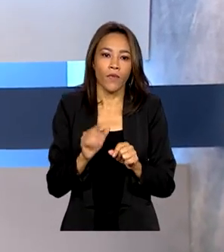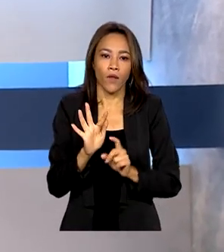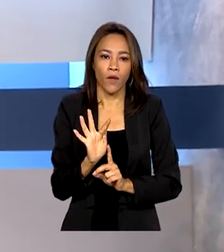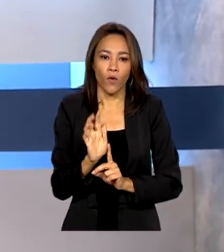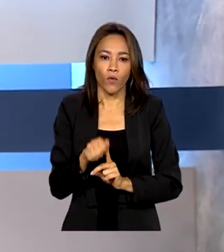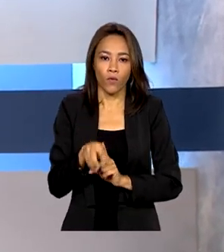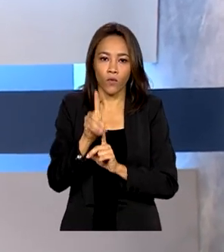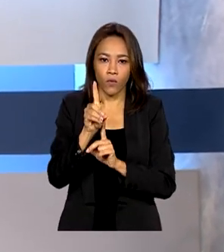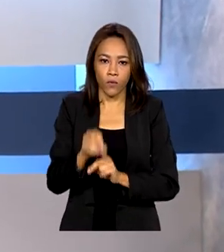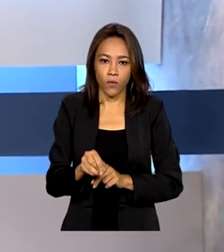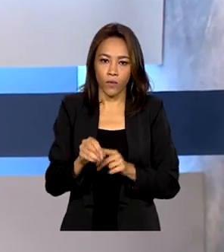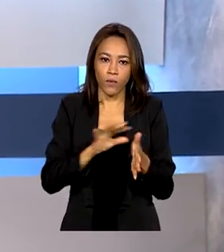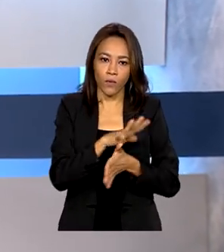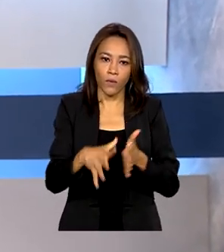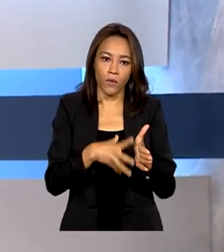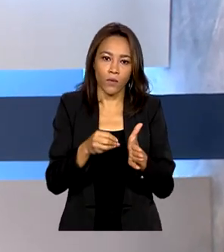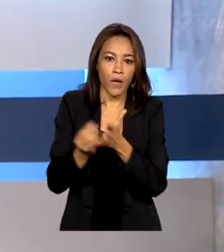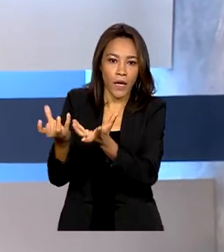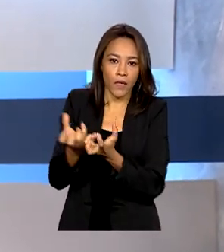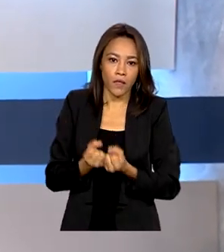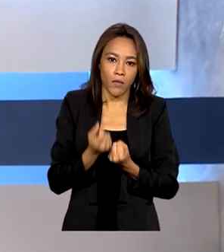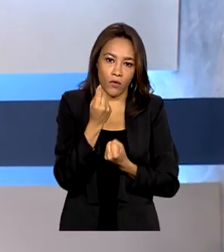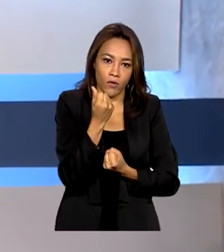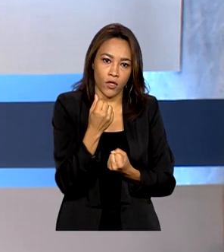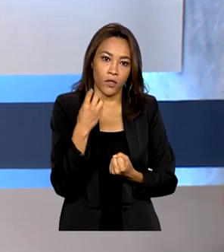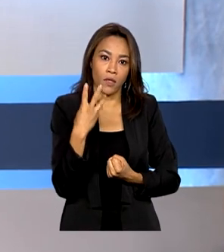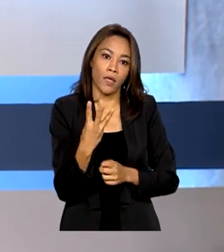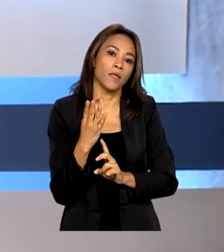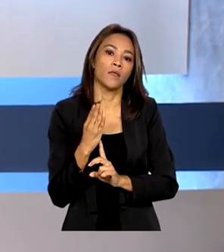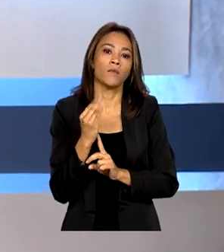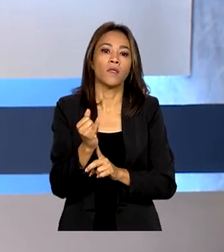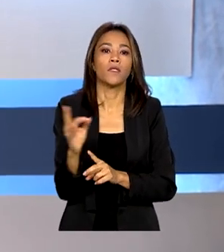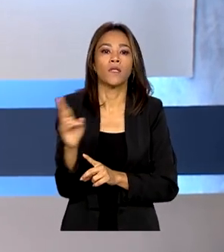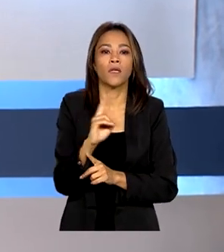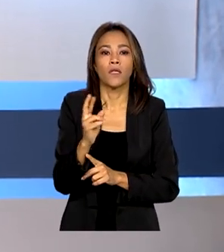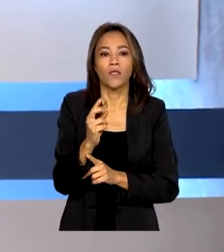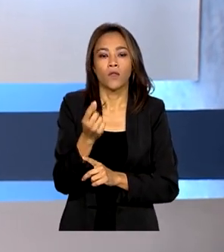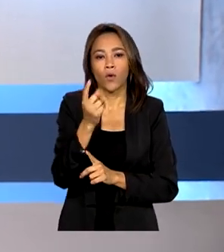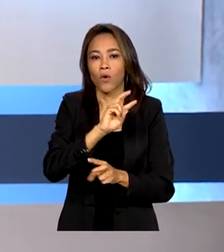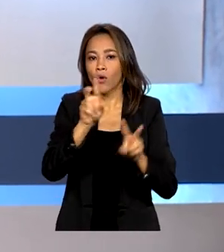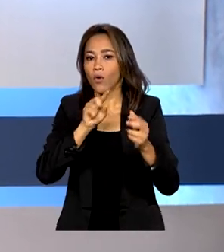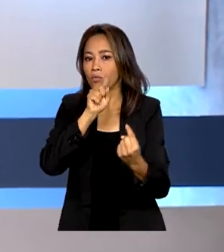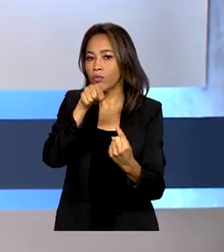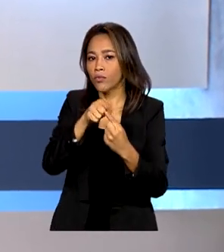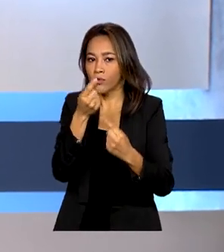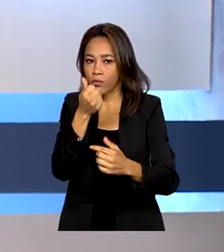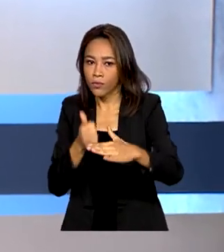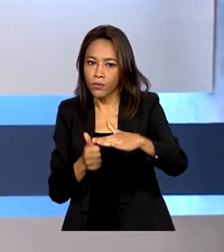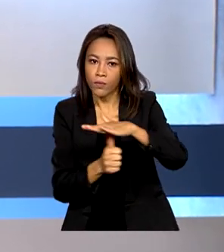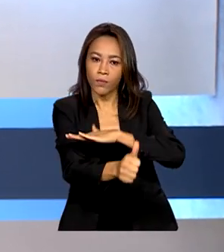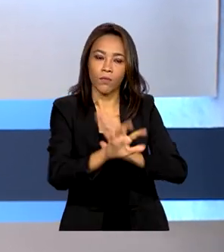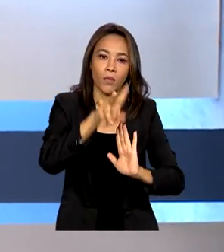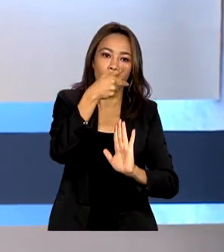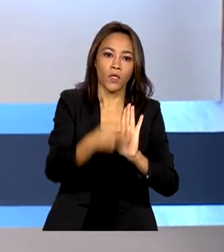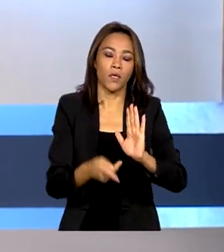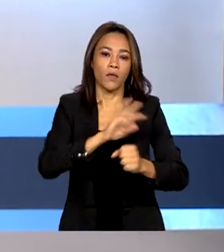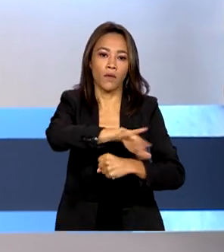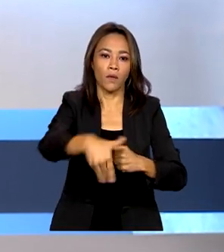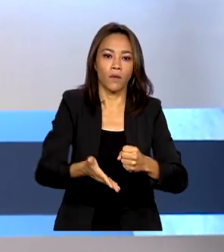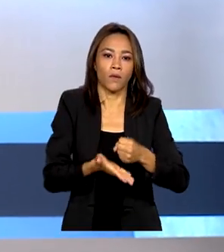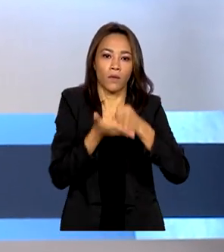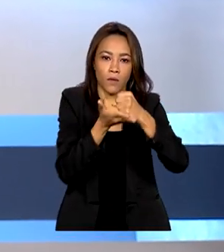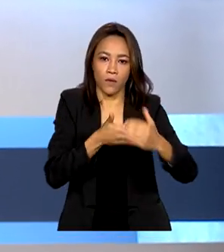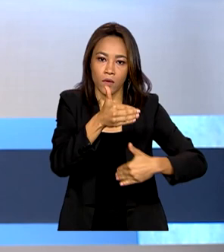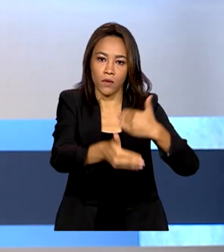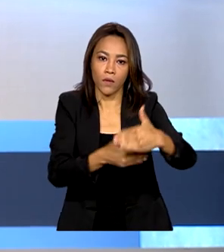recebeu mais de 3 bilhões de reais em doações para financiar projetos de desenvolvimento sustentável na região. O anúncio foi feito pelo